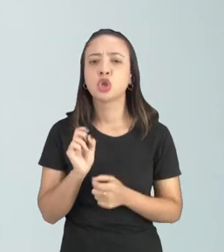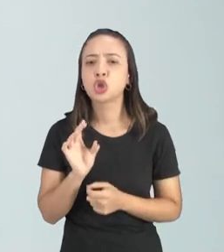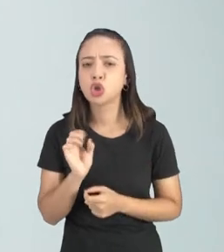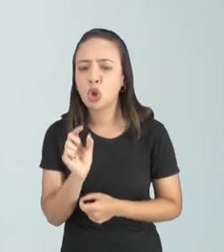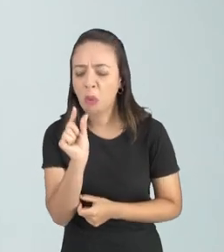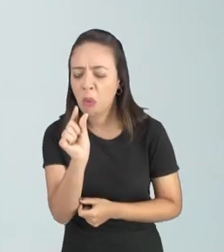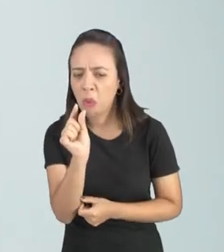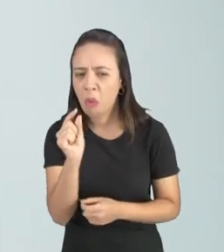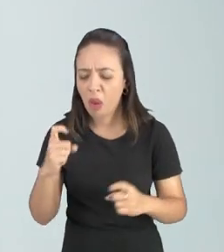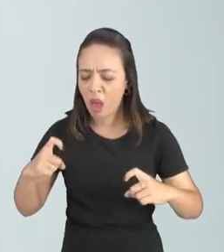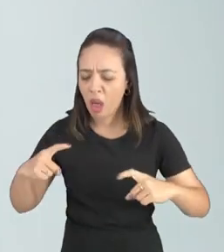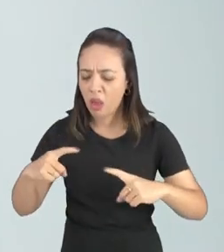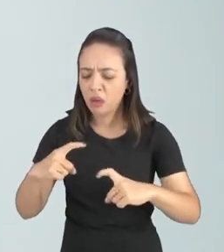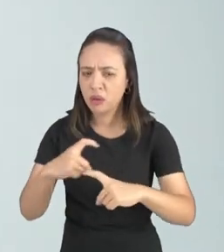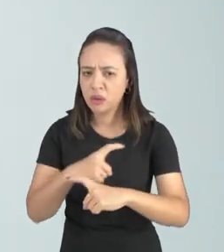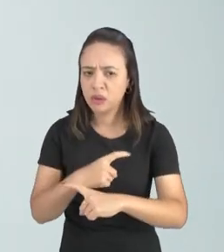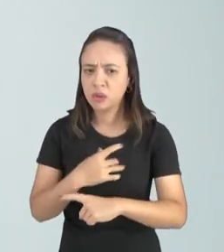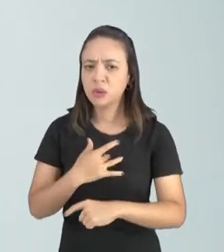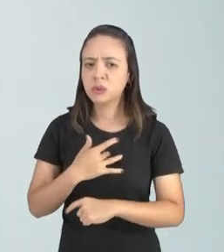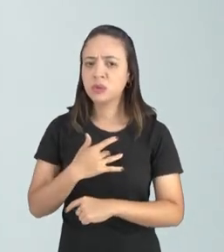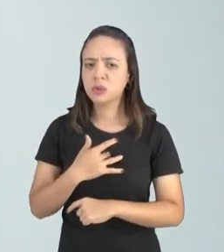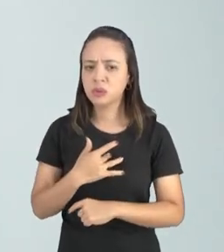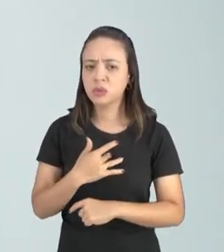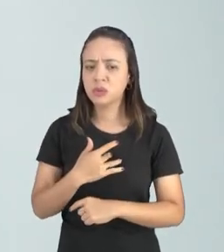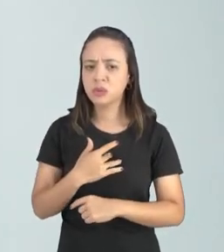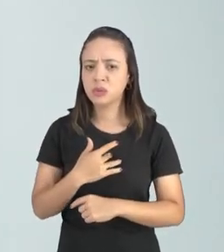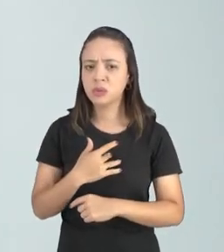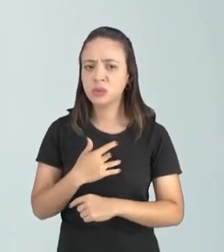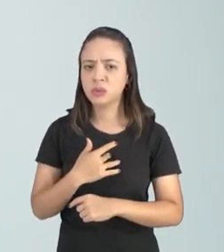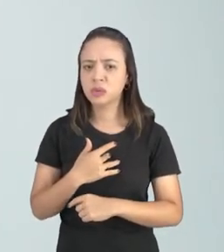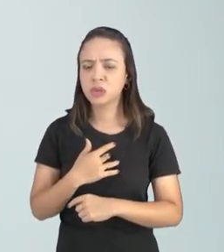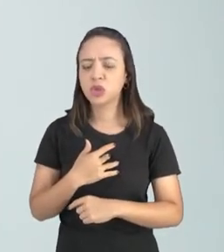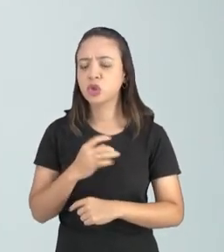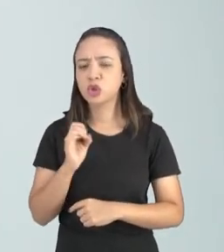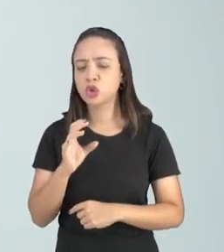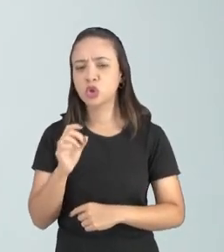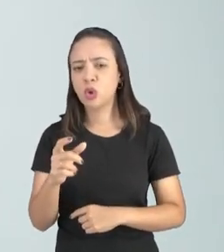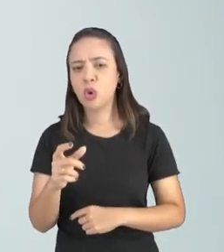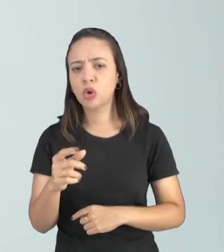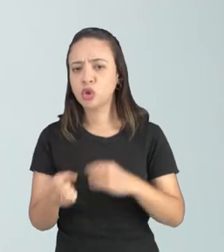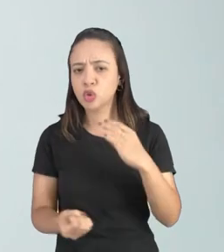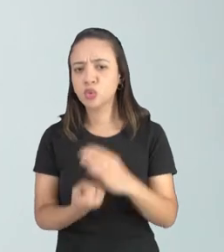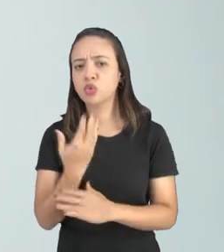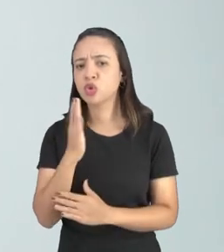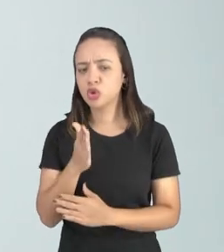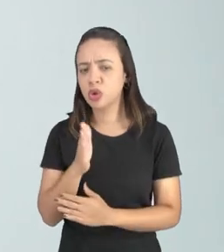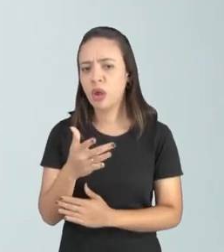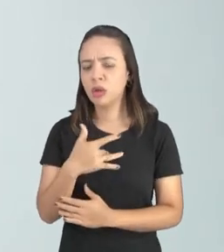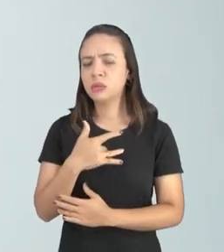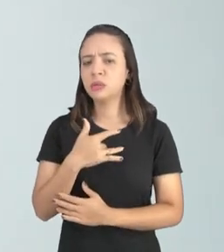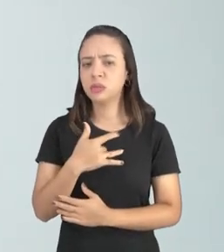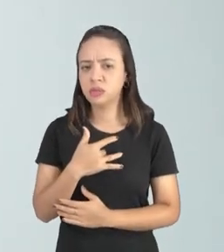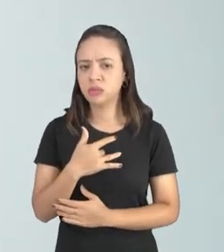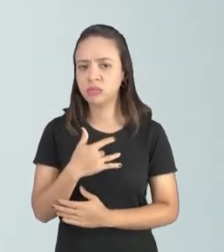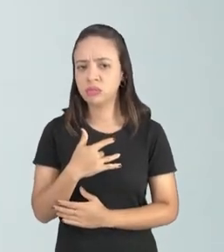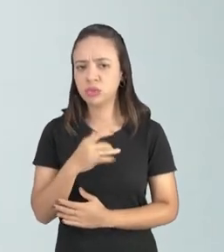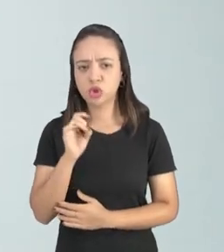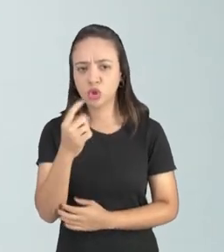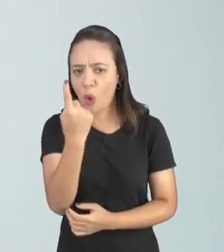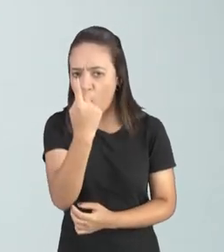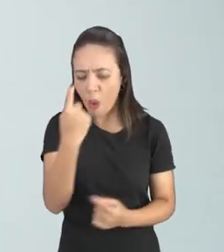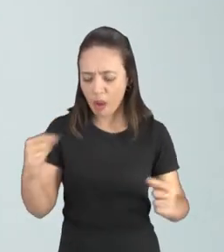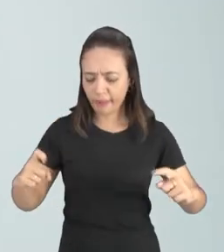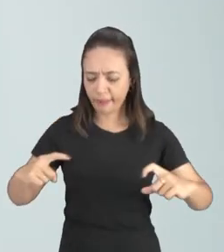bactéria tuberculose causa essa doença será o que que vocês acham vocês tem alguém alguma